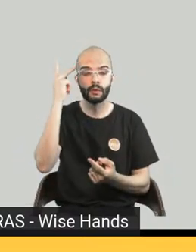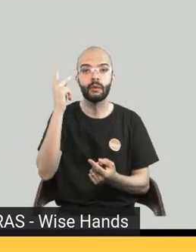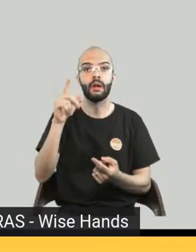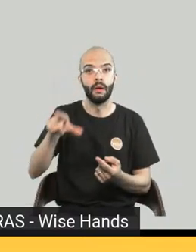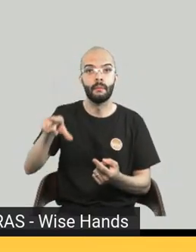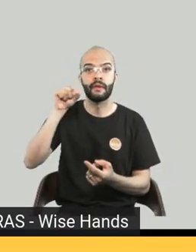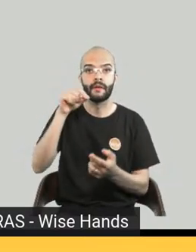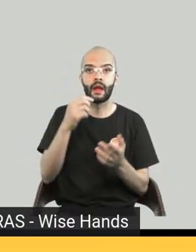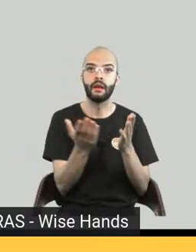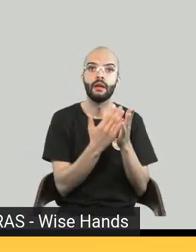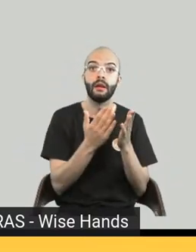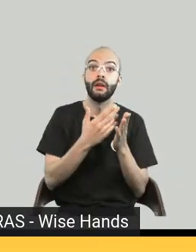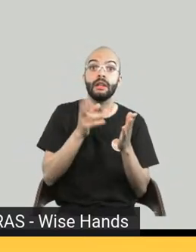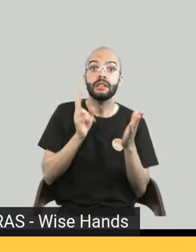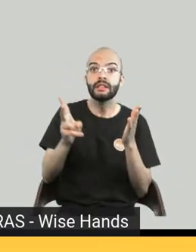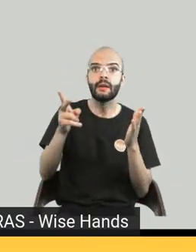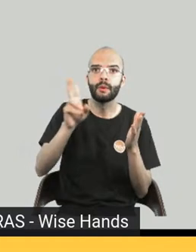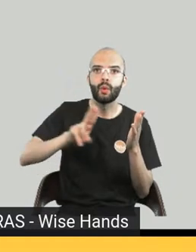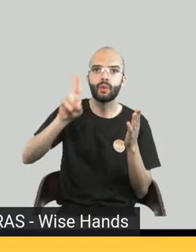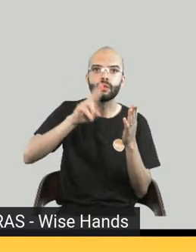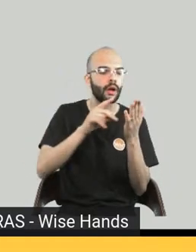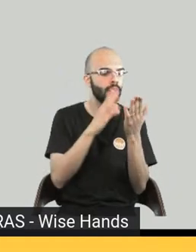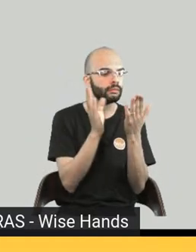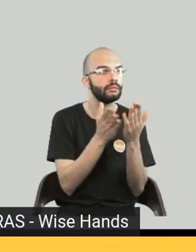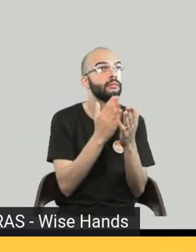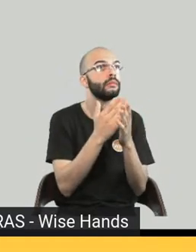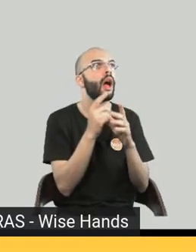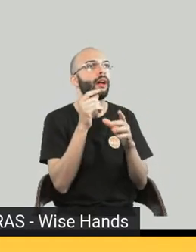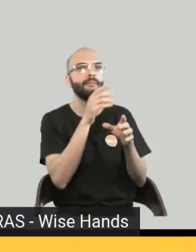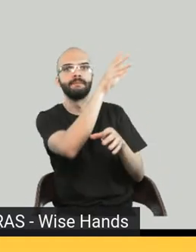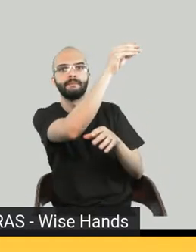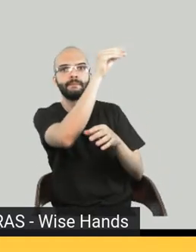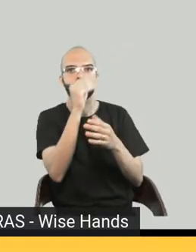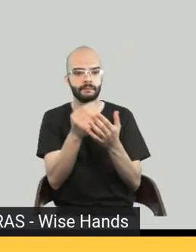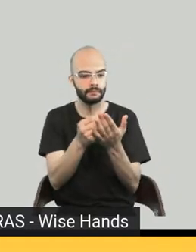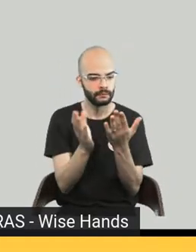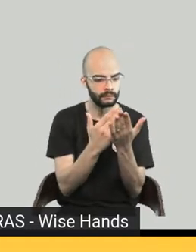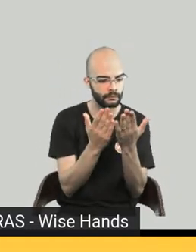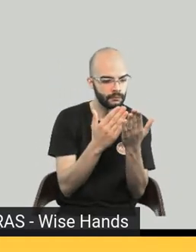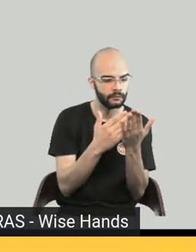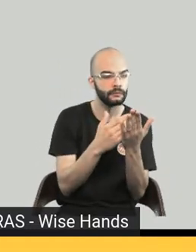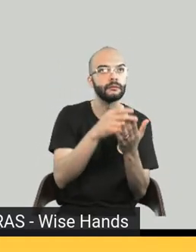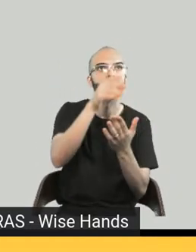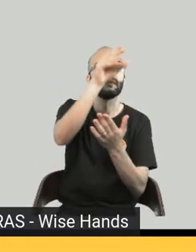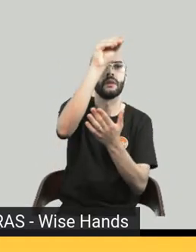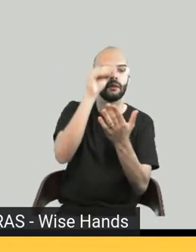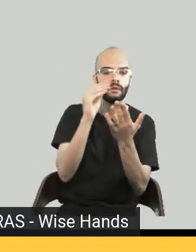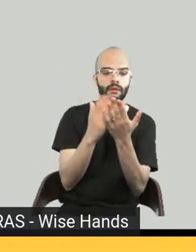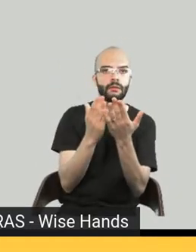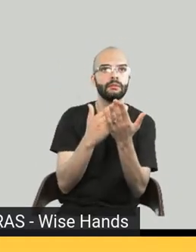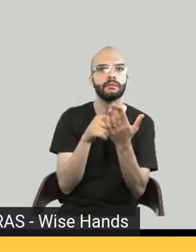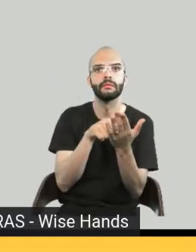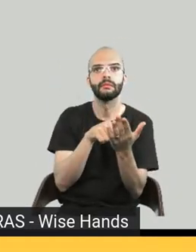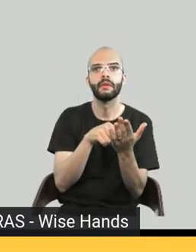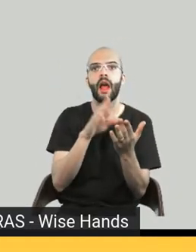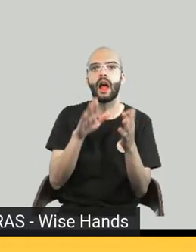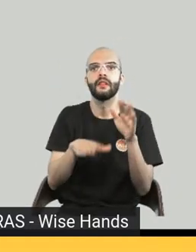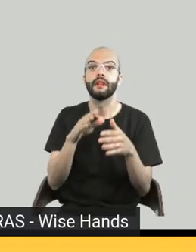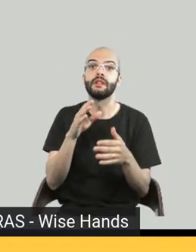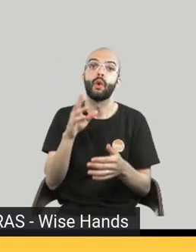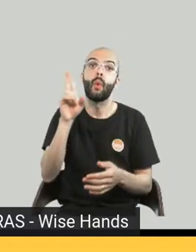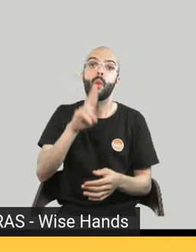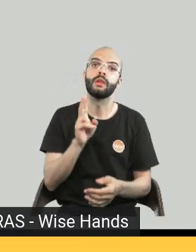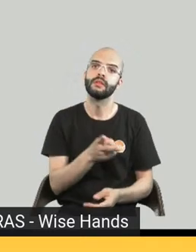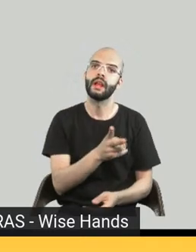livro impresso. Se é um livro que eu quero na minha mão agora, imediatamente, ou se eu quero levar numa viagem sem carregar peso